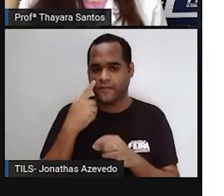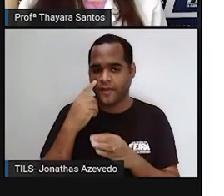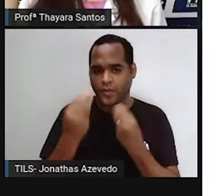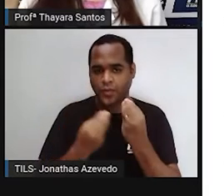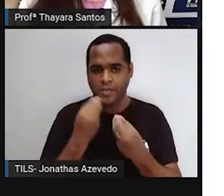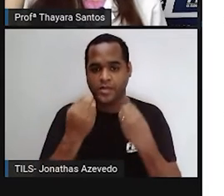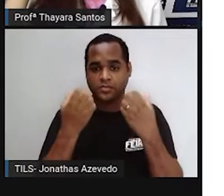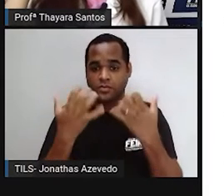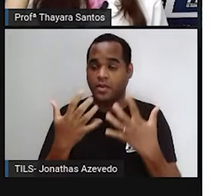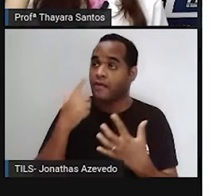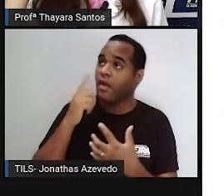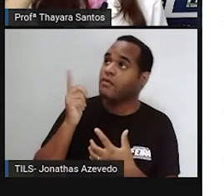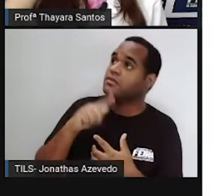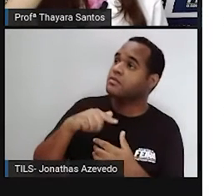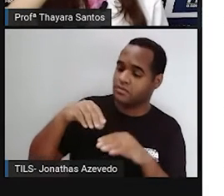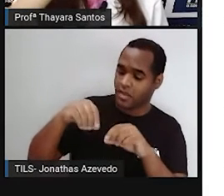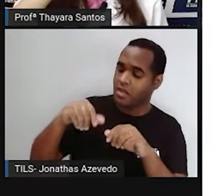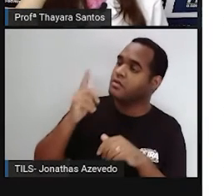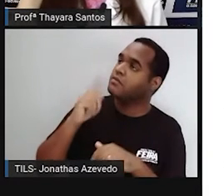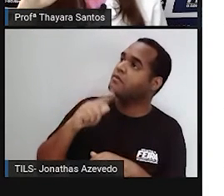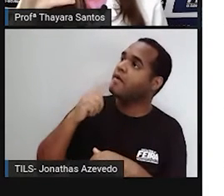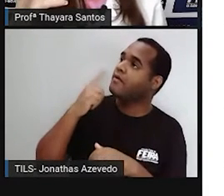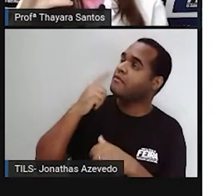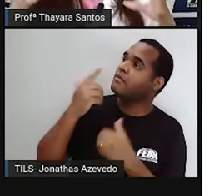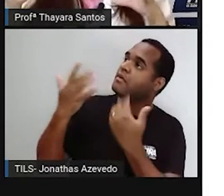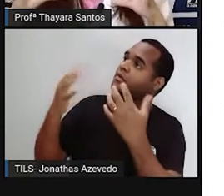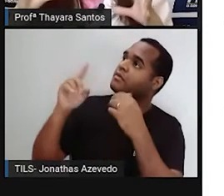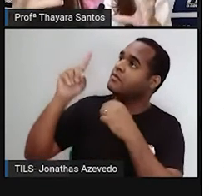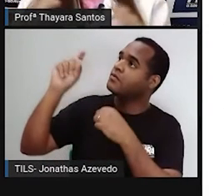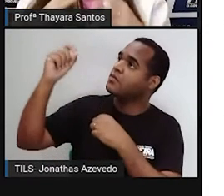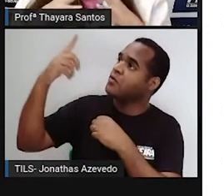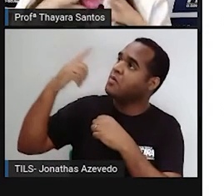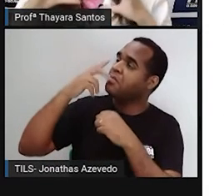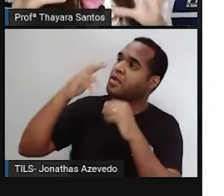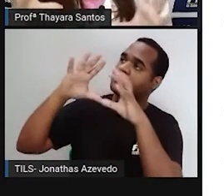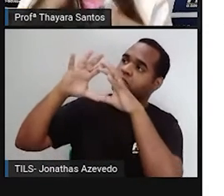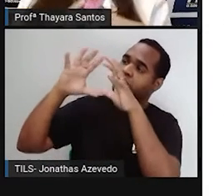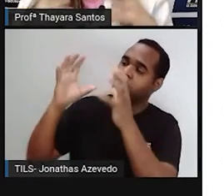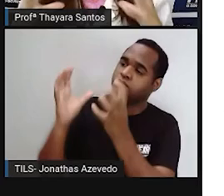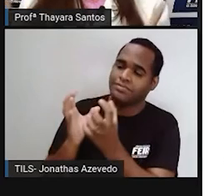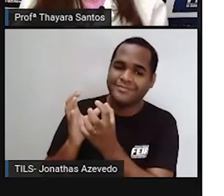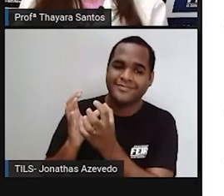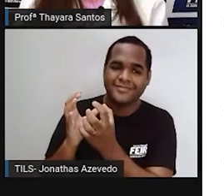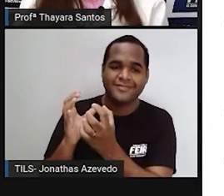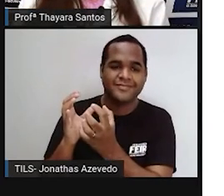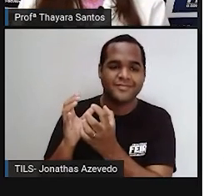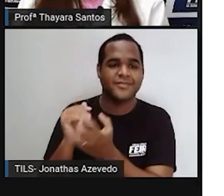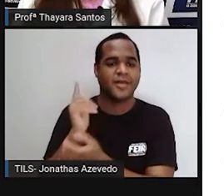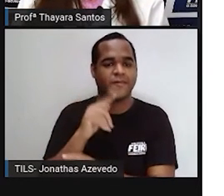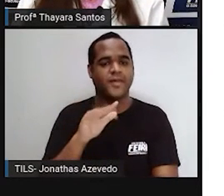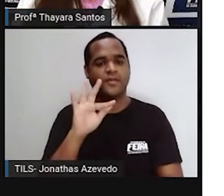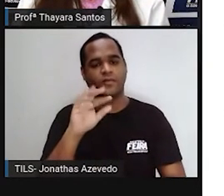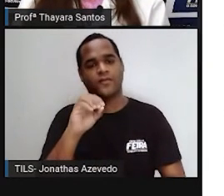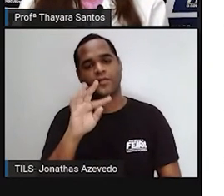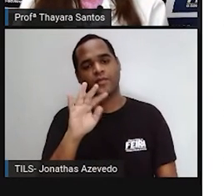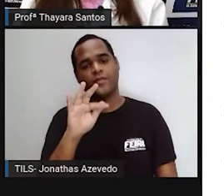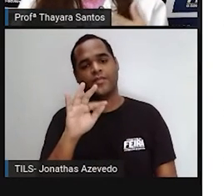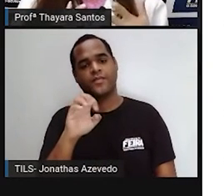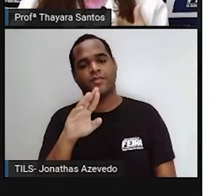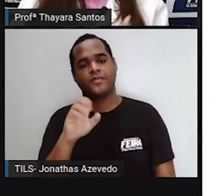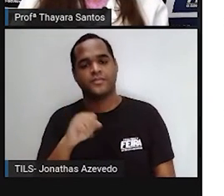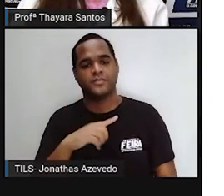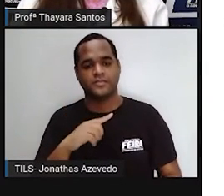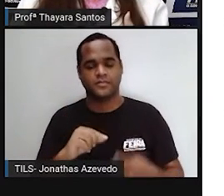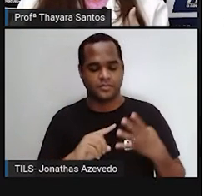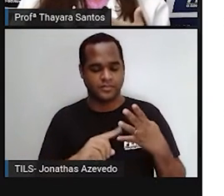a gente olha aqui da Terra, a gente consegue ver uma forma arredondada. Então, aquilo dali é o que a gente chama de fotosfera. A gente